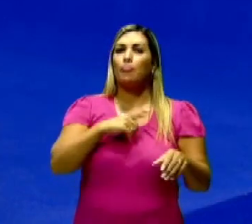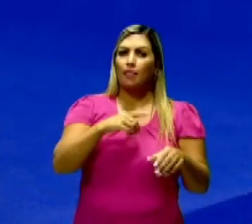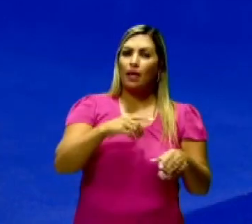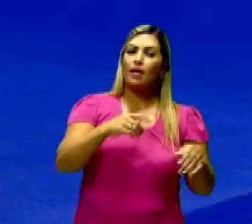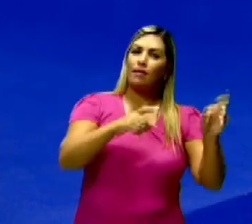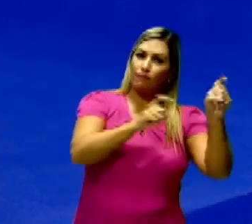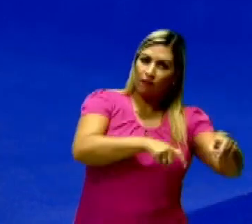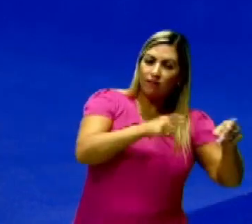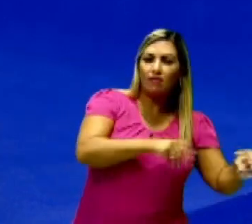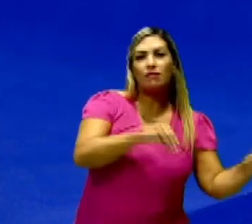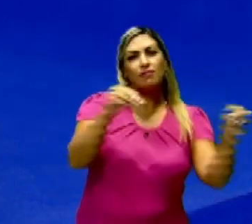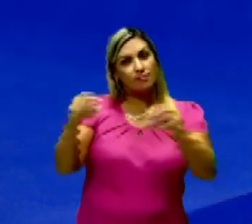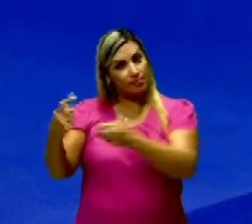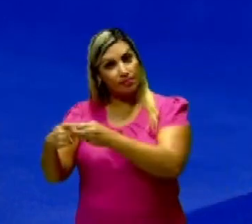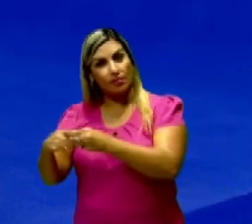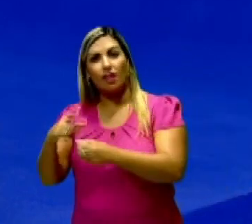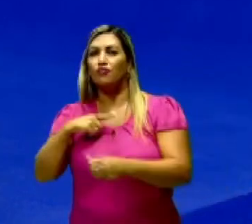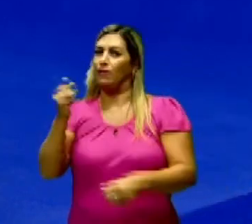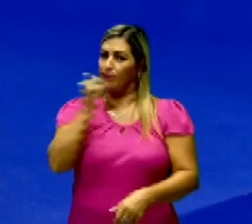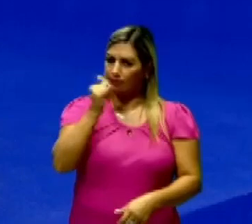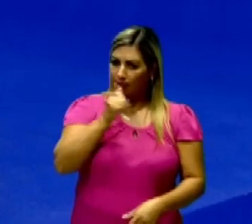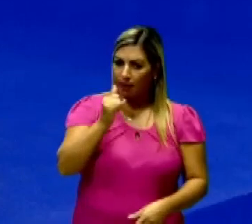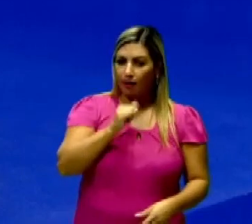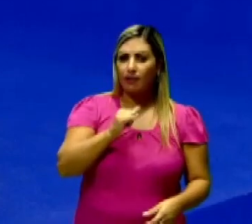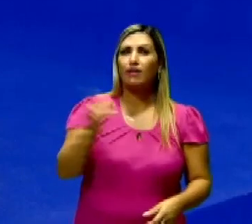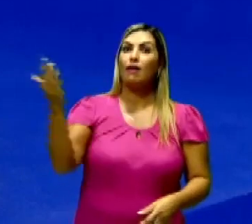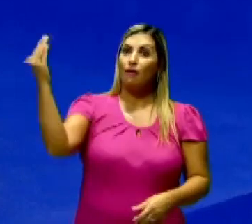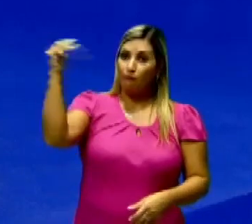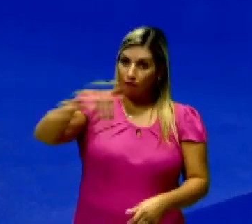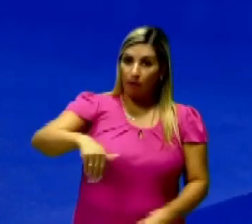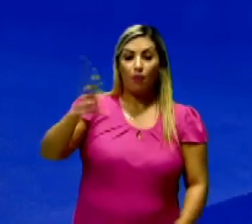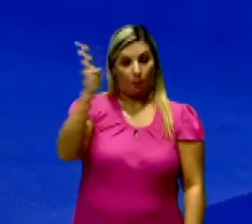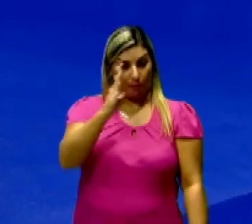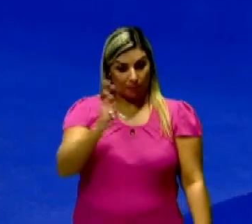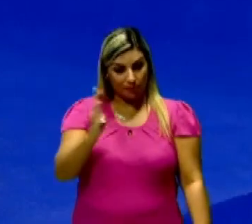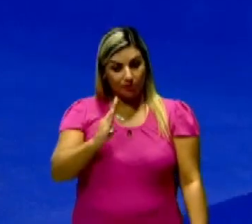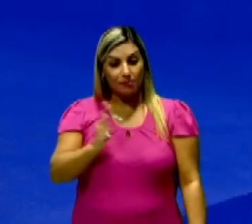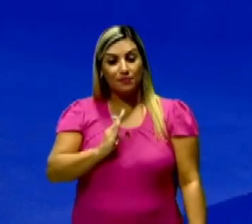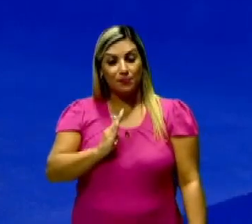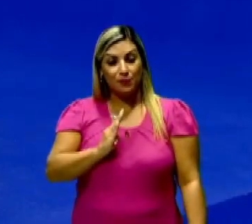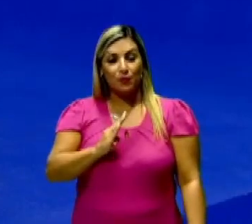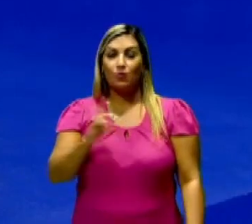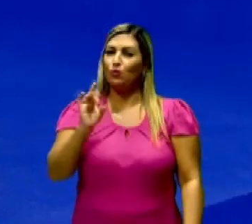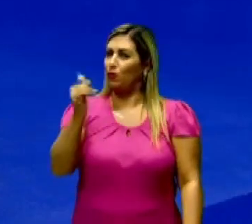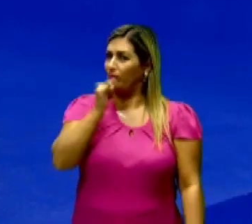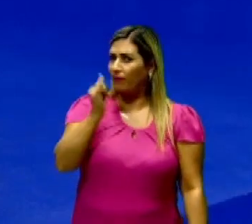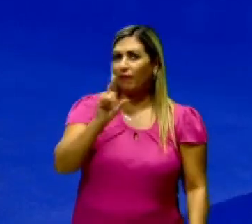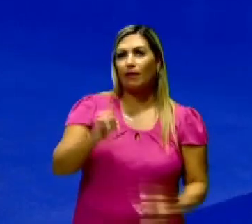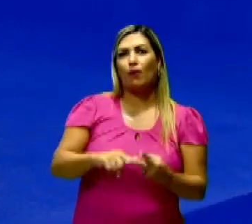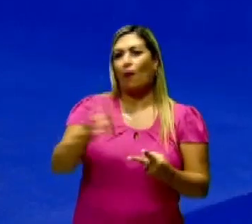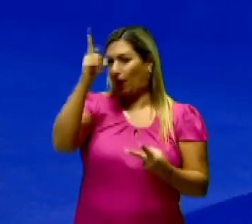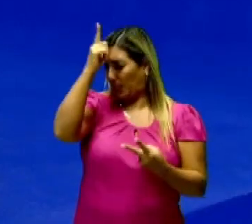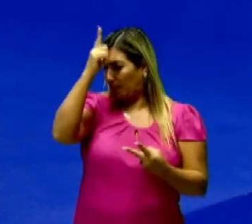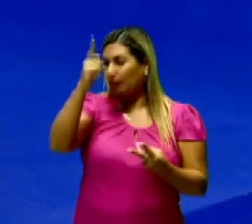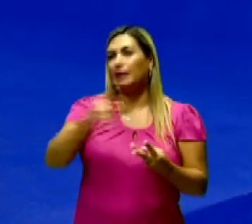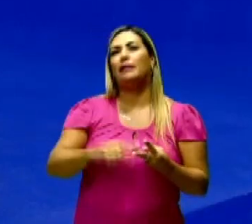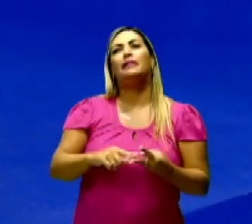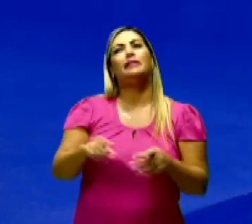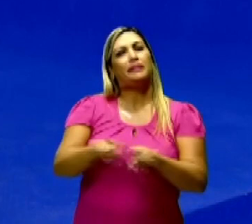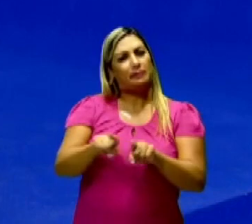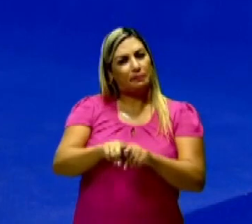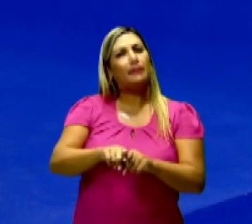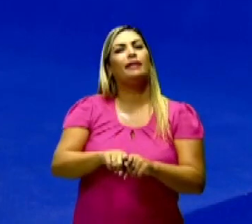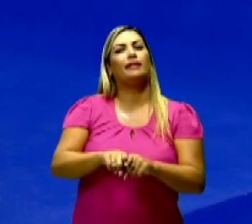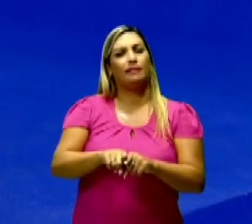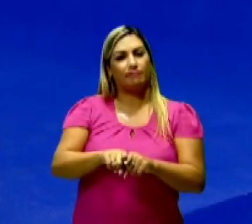campo para a cidade, tiveram muitos italianos que vieram para o território brasileiro, tá? Não só italianos, como alemães também, a mesma